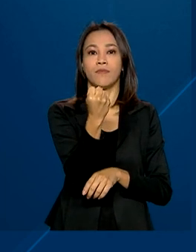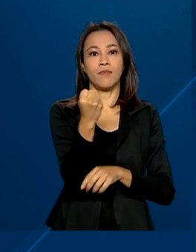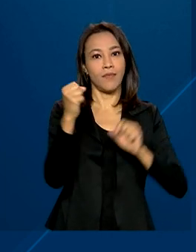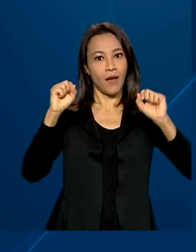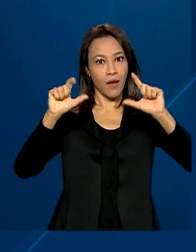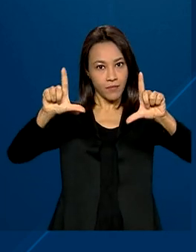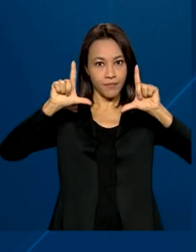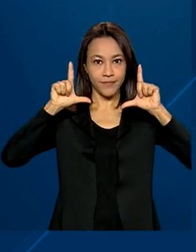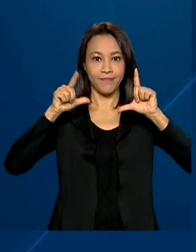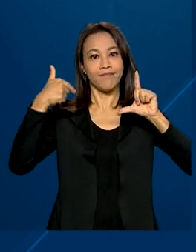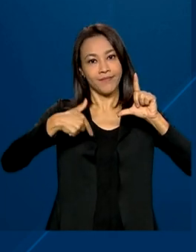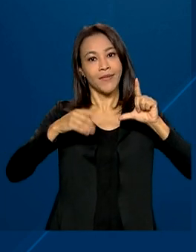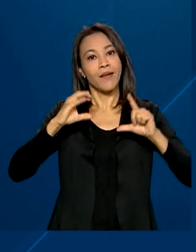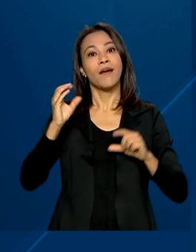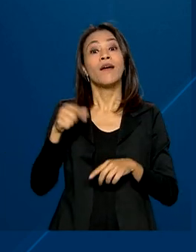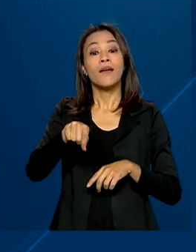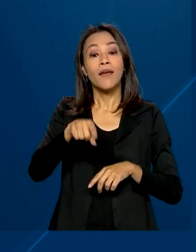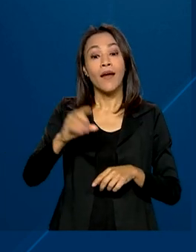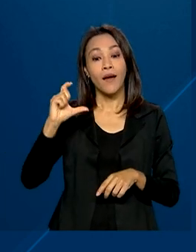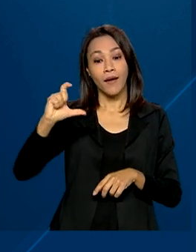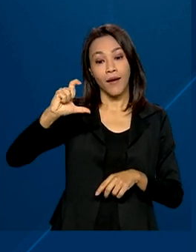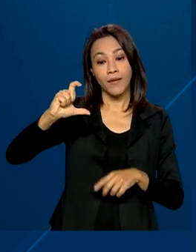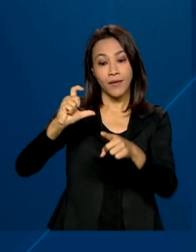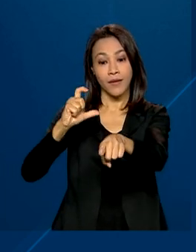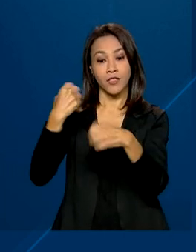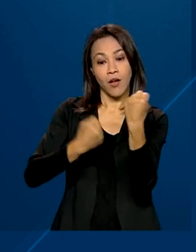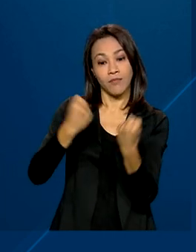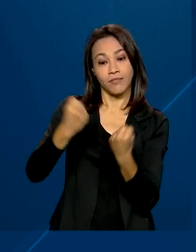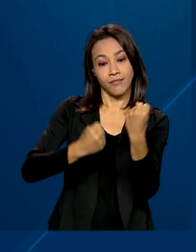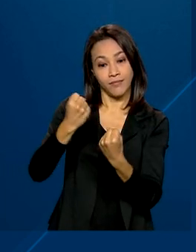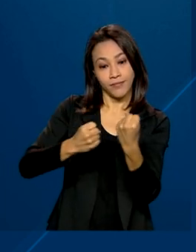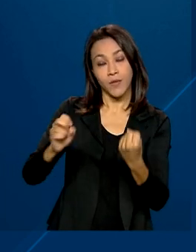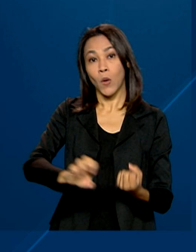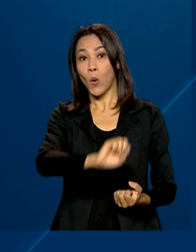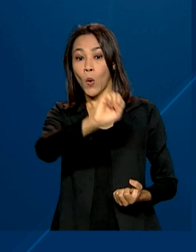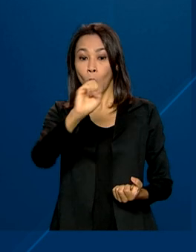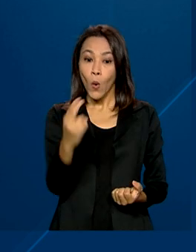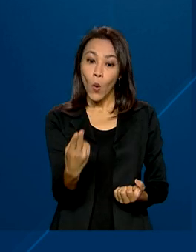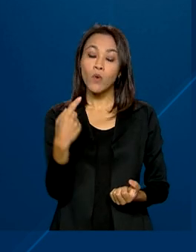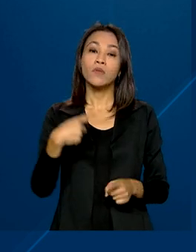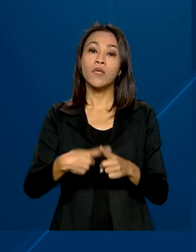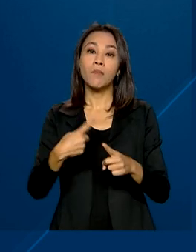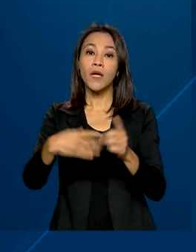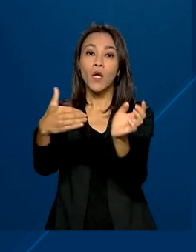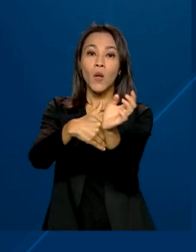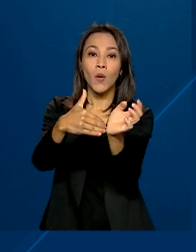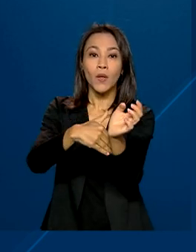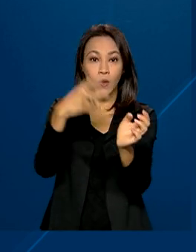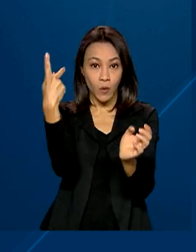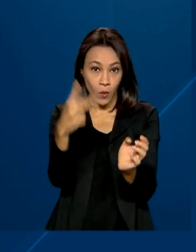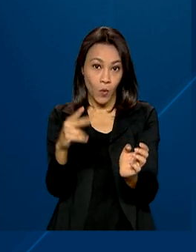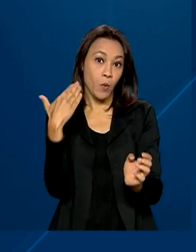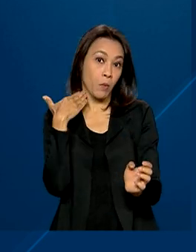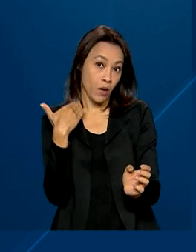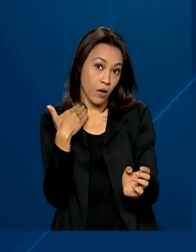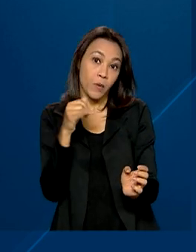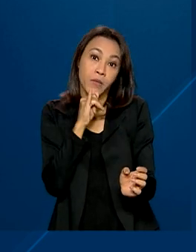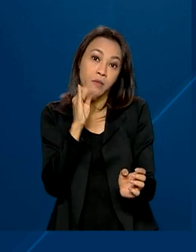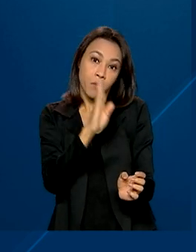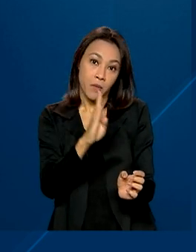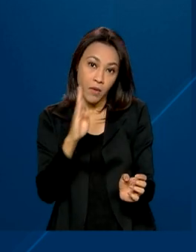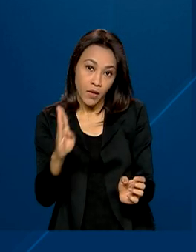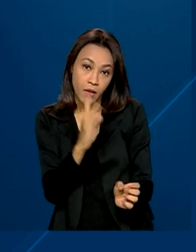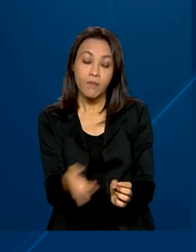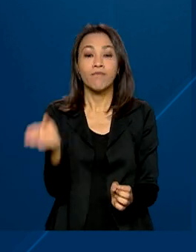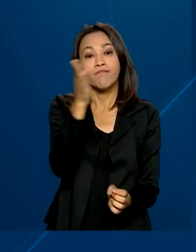foto na base da CNH, a Carteira Nacional de Trânsito, ou quando você faz login com um banco credenciado, como o Banco do Brasil